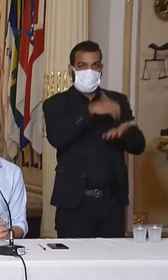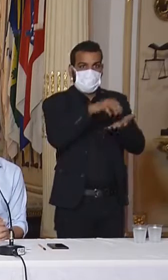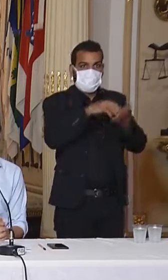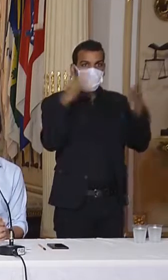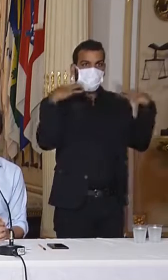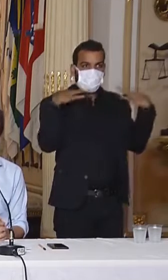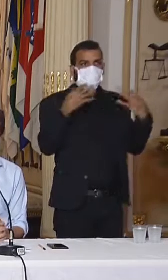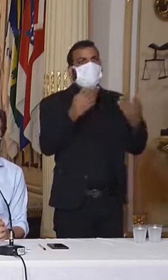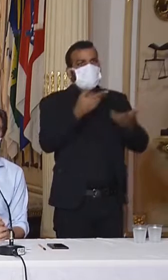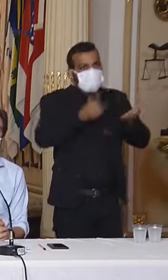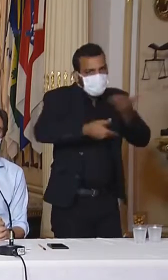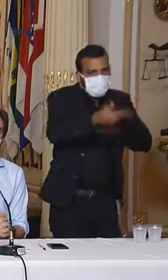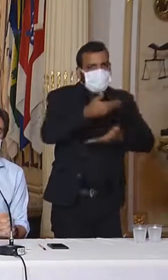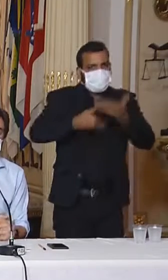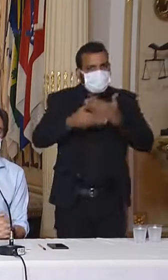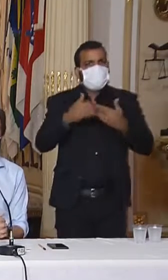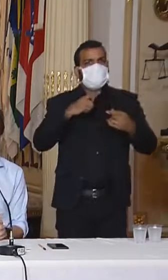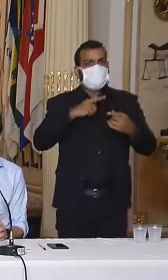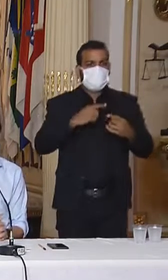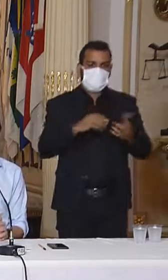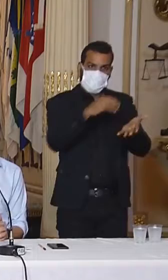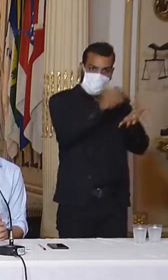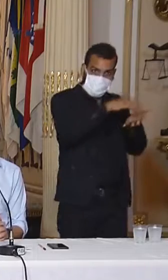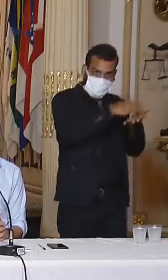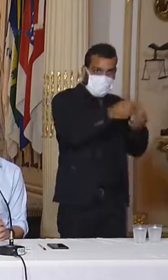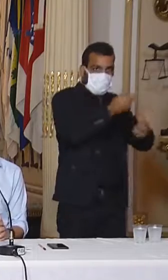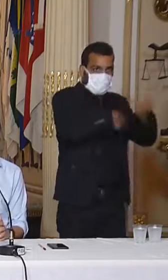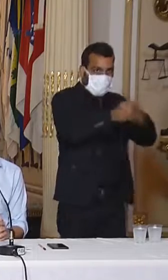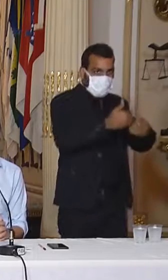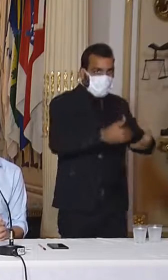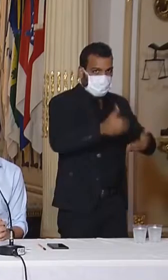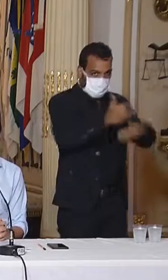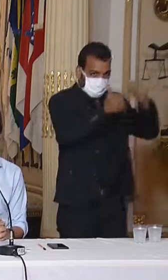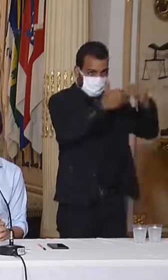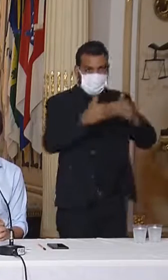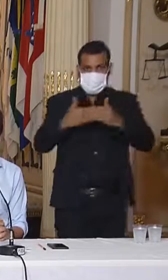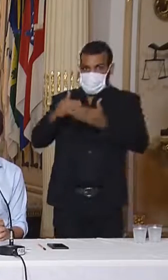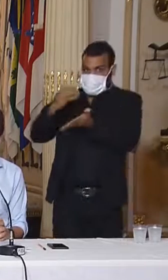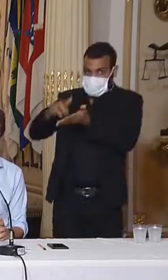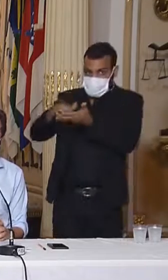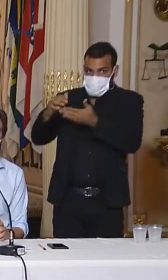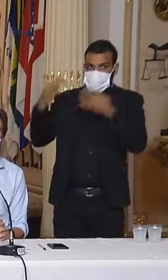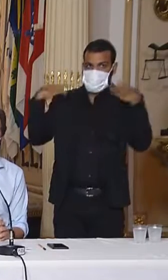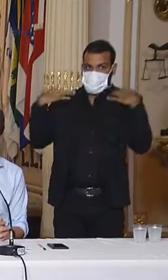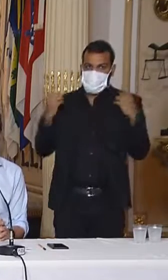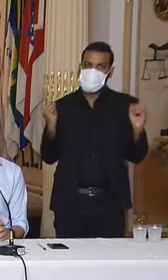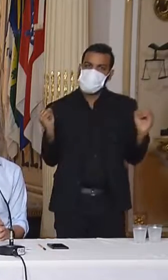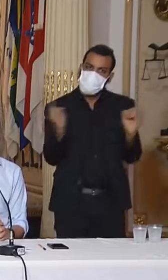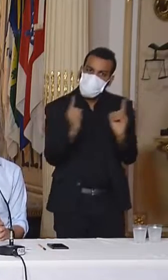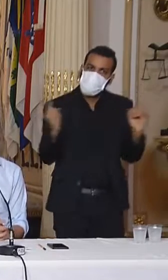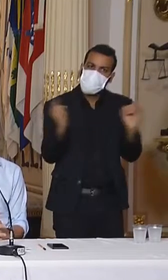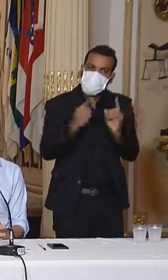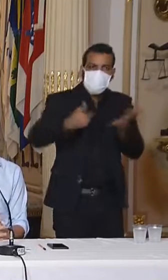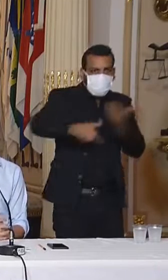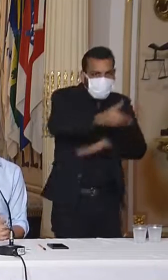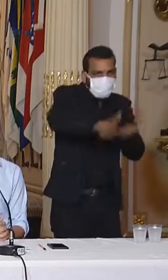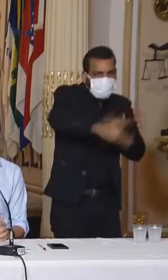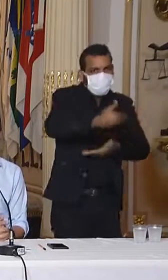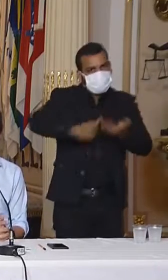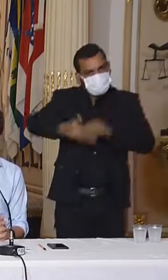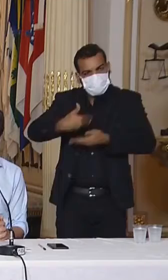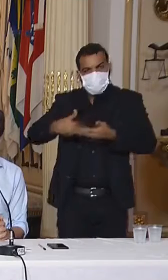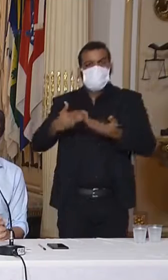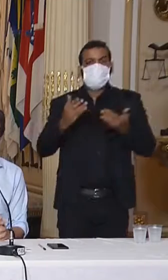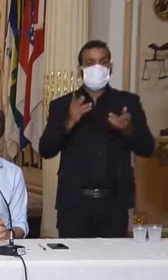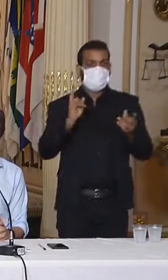Rodrigo Novaes, junto com a Secretaria de Desenvolvimento Econômico, nós temos mantido esse diálogo bastante aberto e o secretário Alexandre